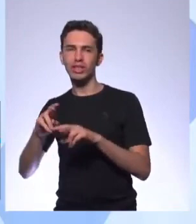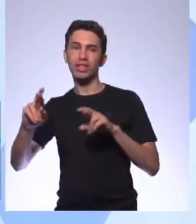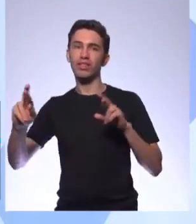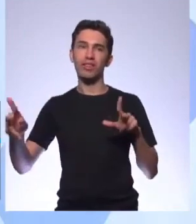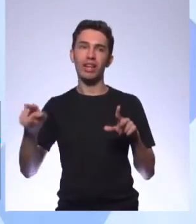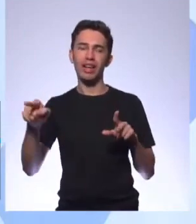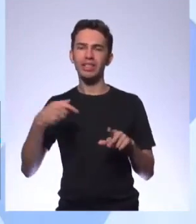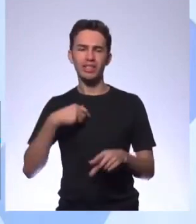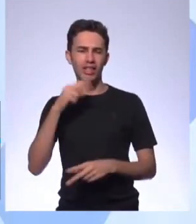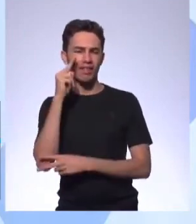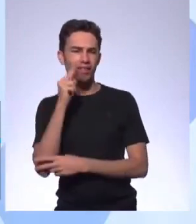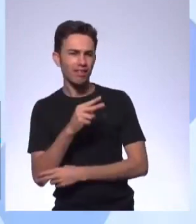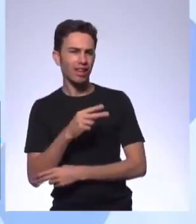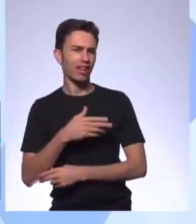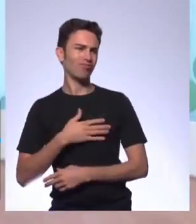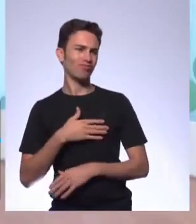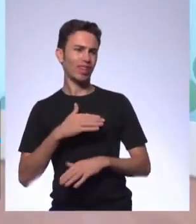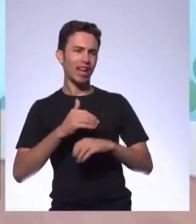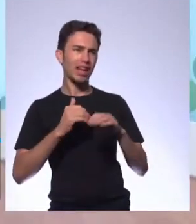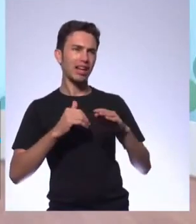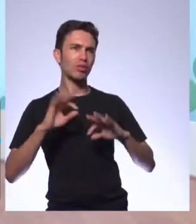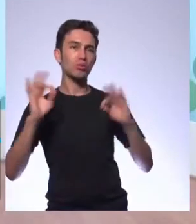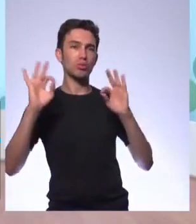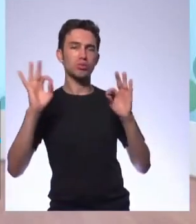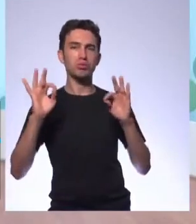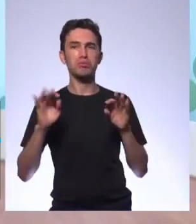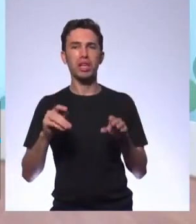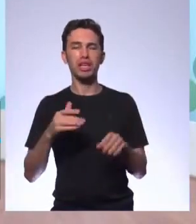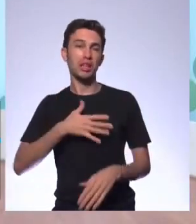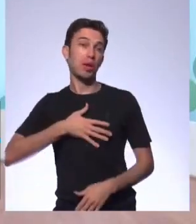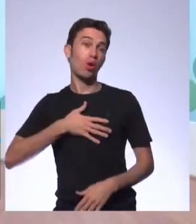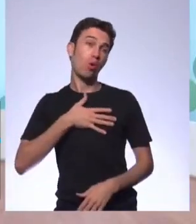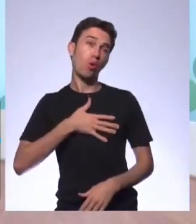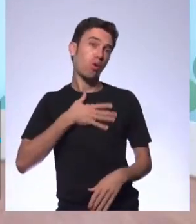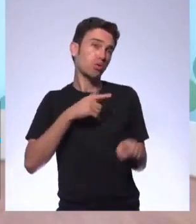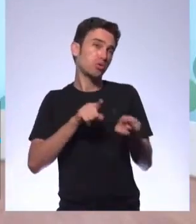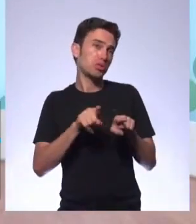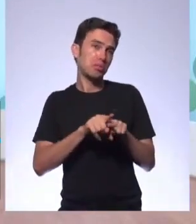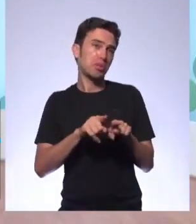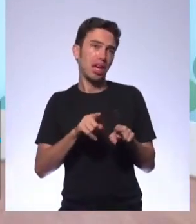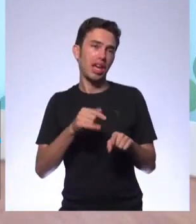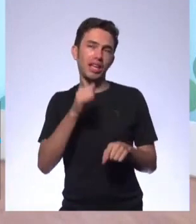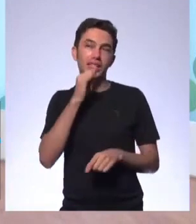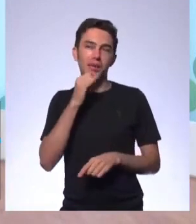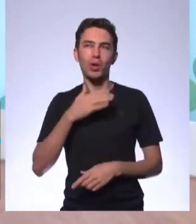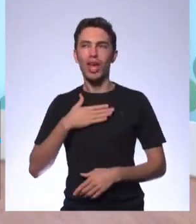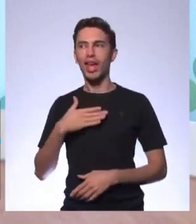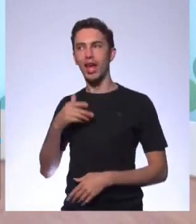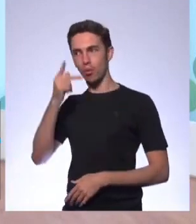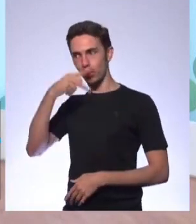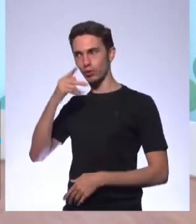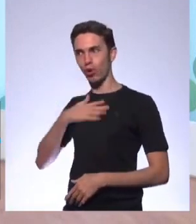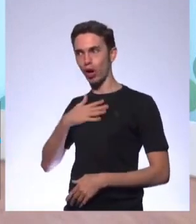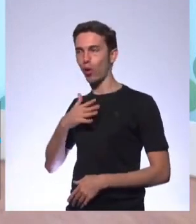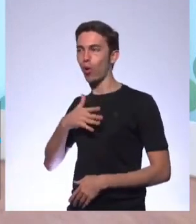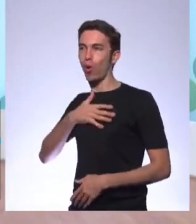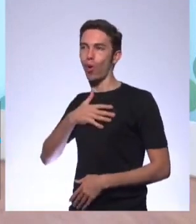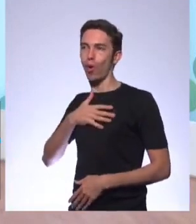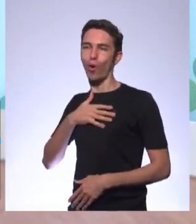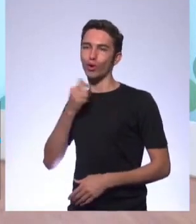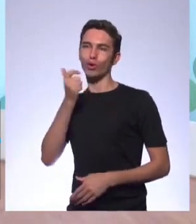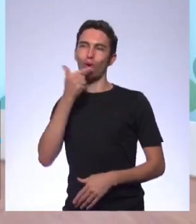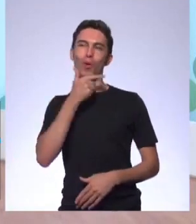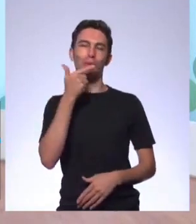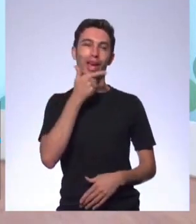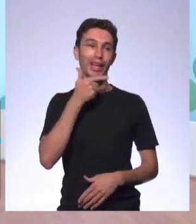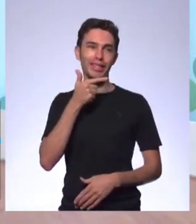especialidade. também, né? Tem gosto também. Geralmente, eu gosto de comédia. Você gosta de comédia, professor?